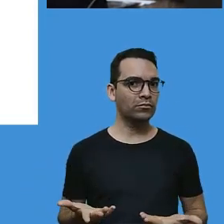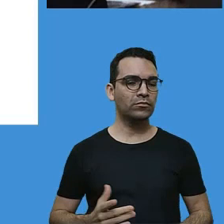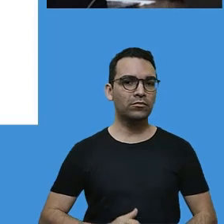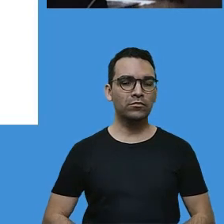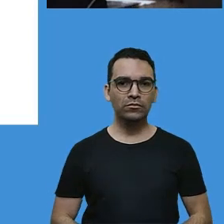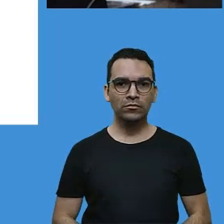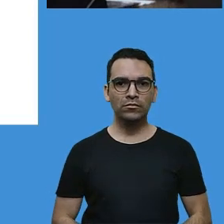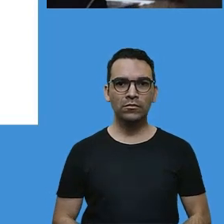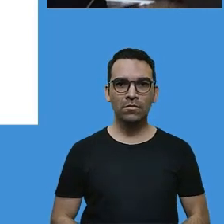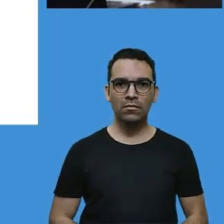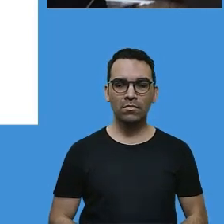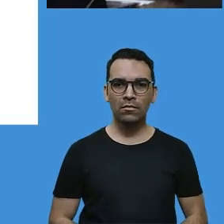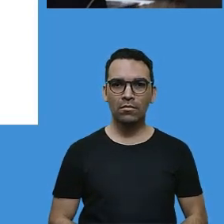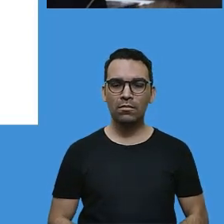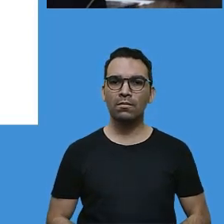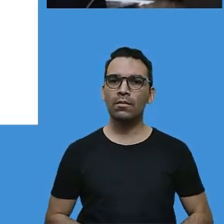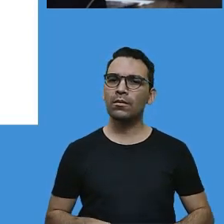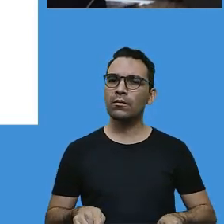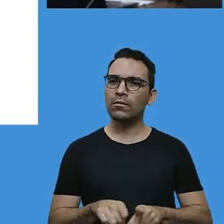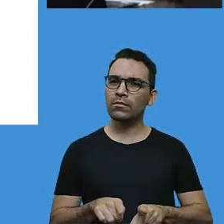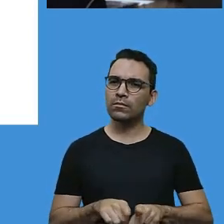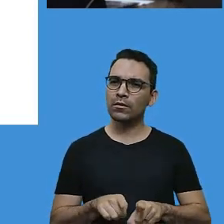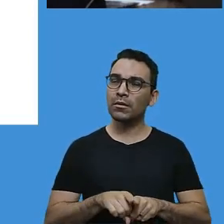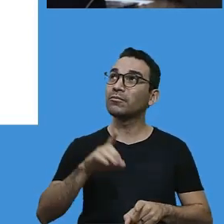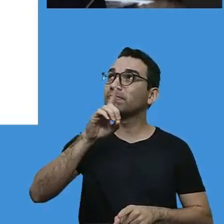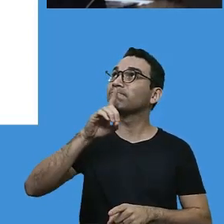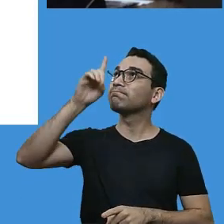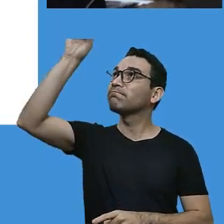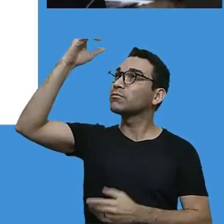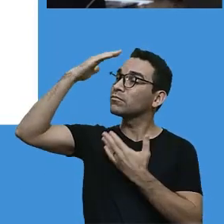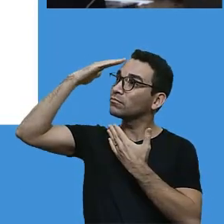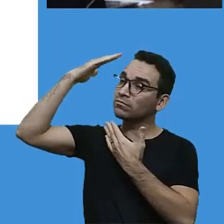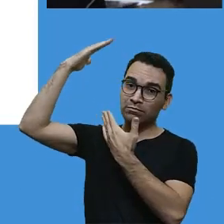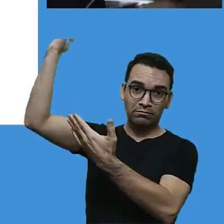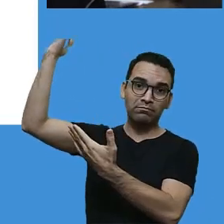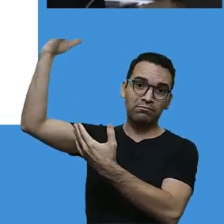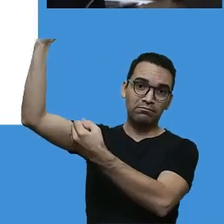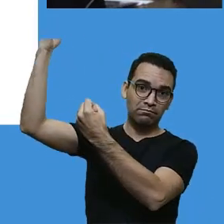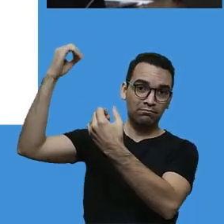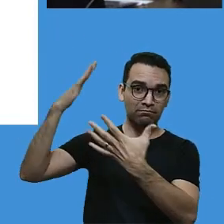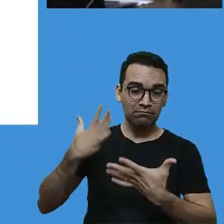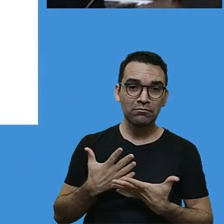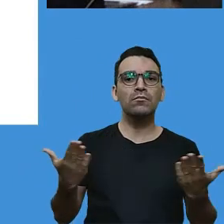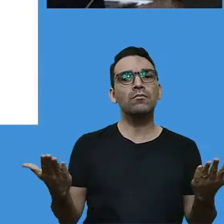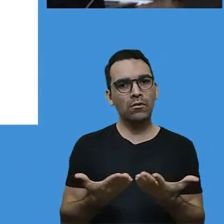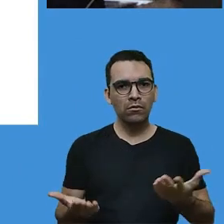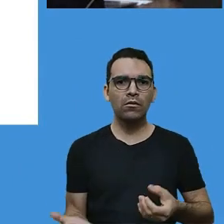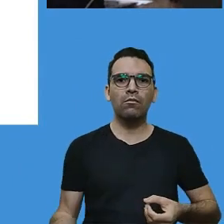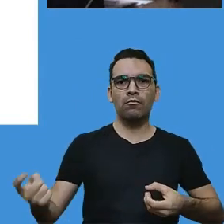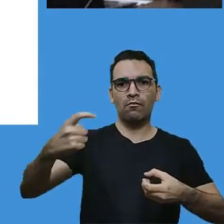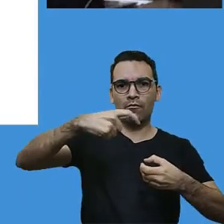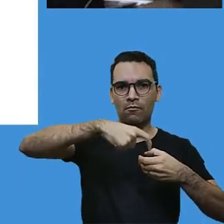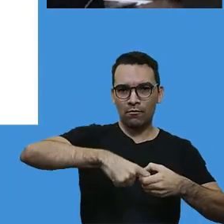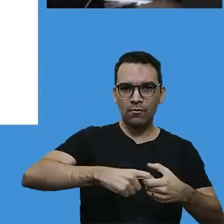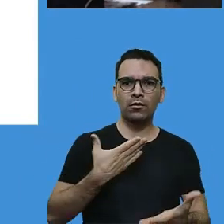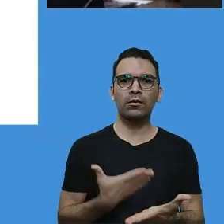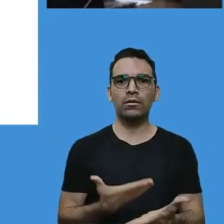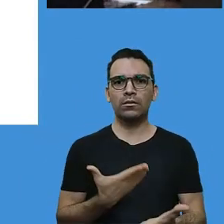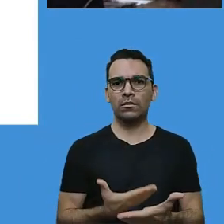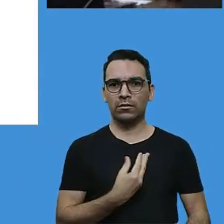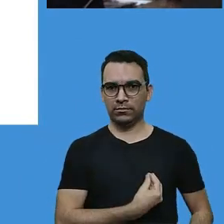E, assim, com a graça de Deus, hoje nós podemos estar dando retorno às aulas